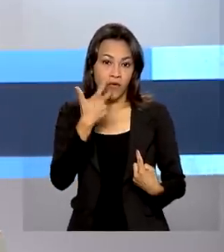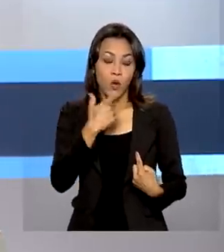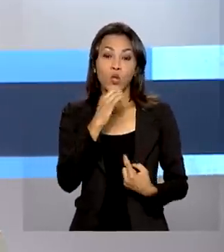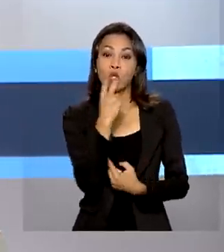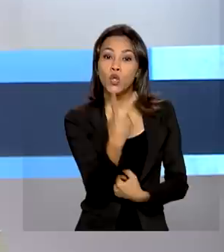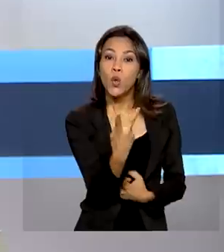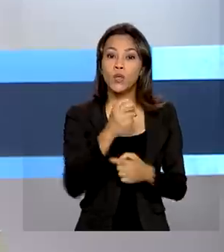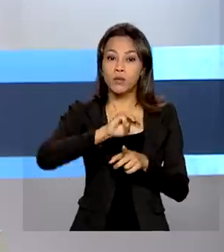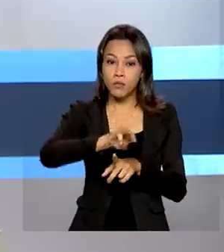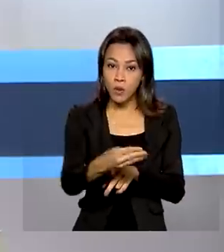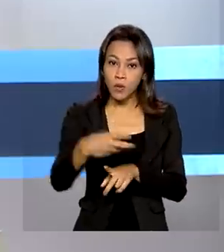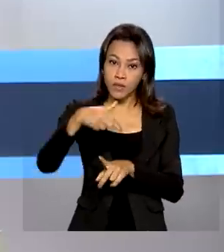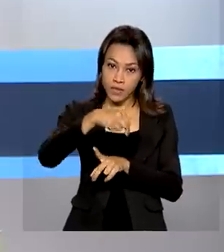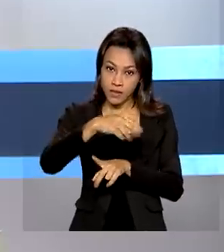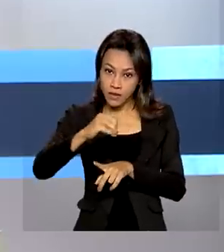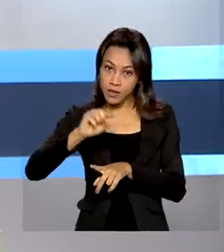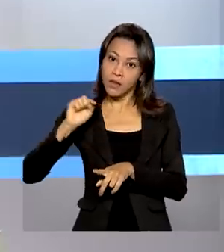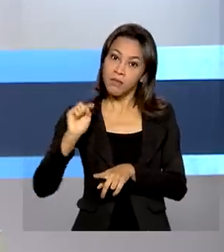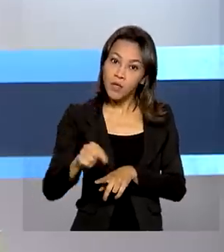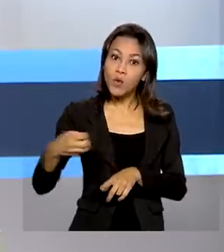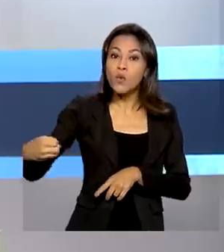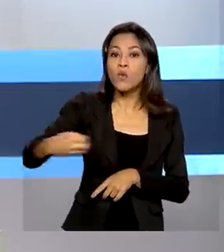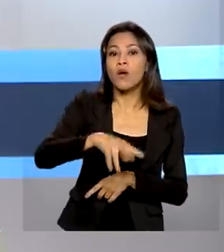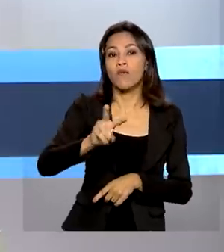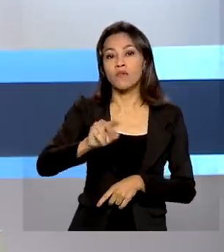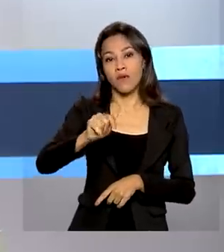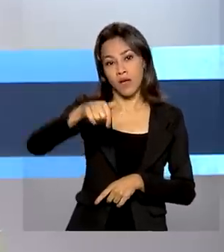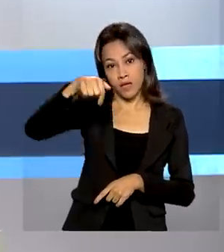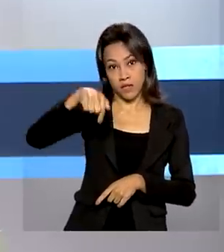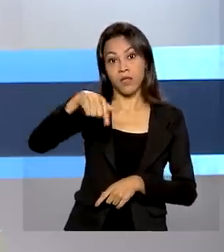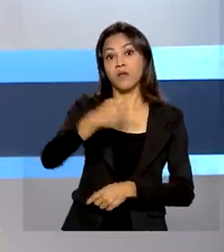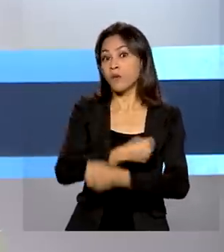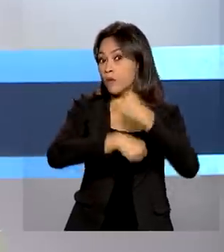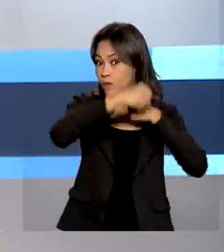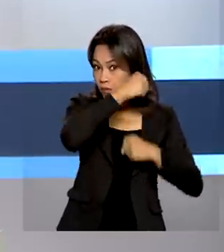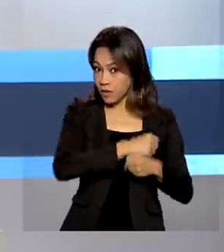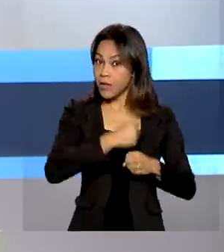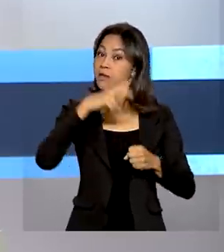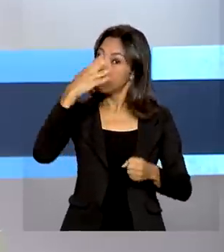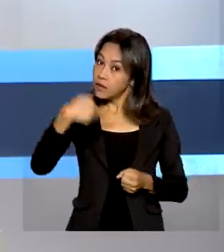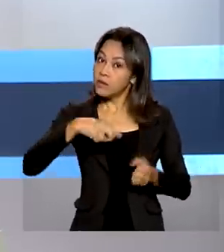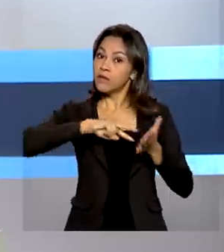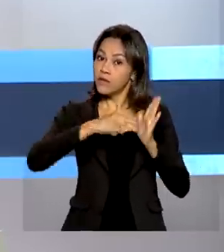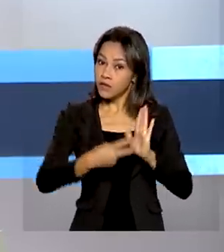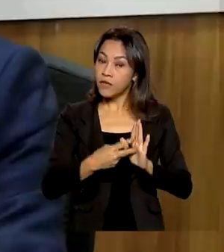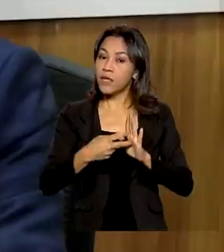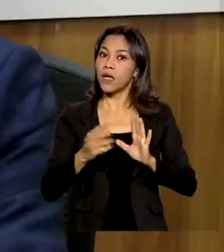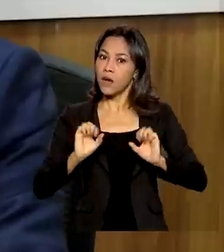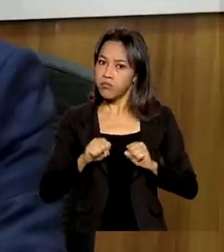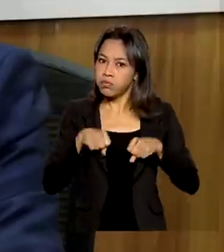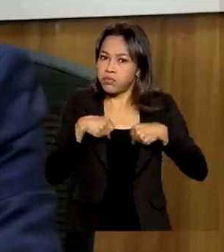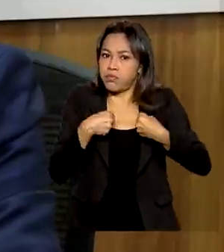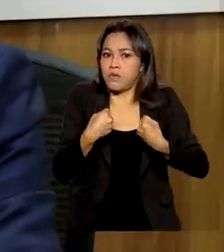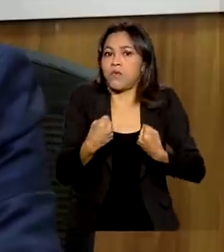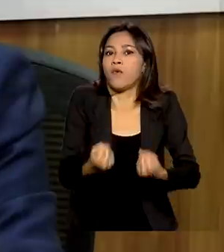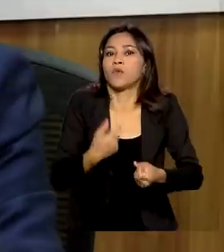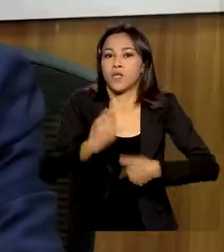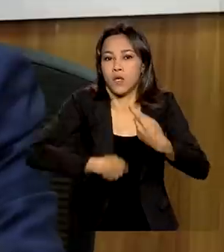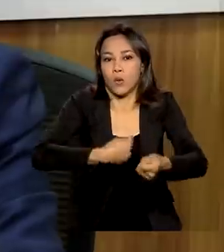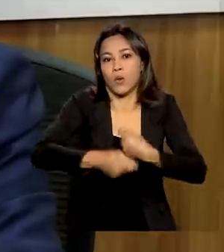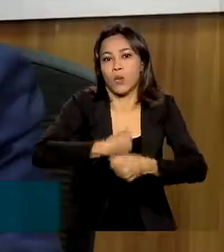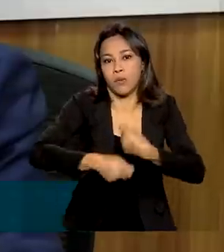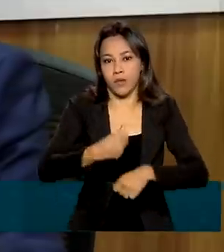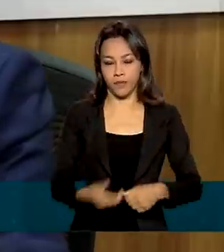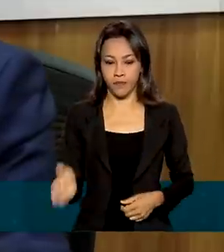,7 milhões de novas vagas em 2021 indica a retomada da economia. A economia brasileira é